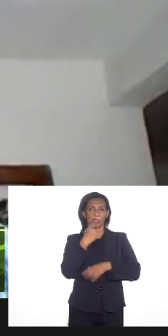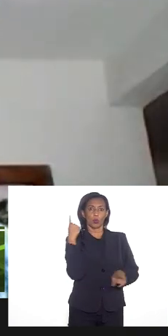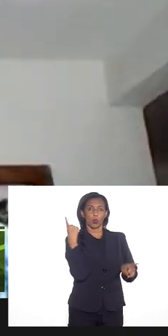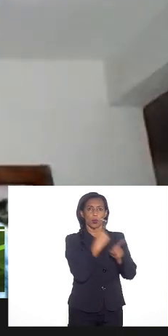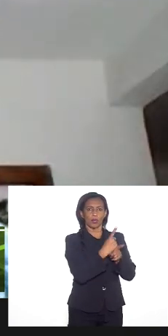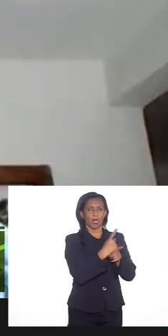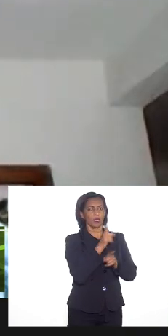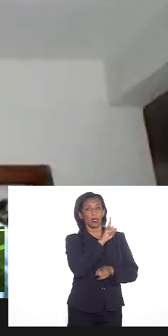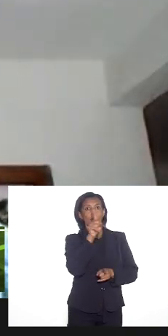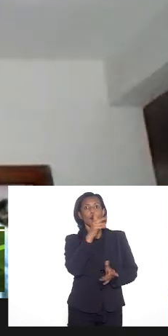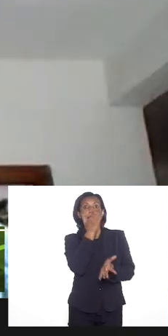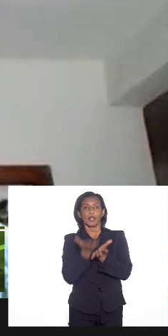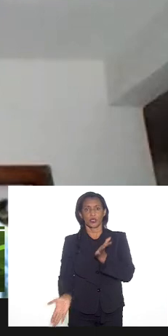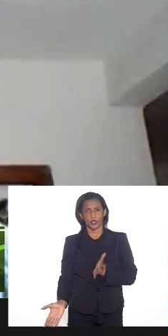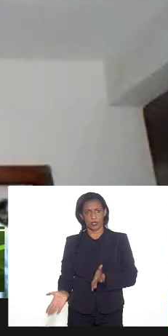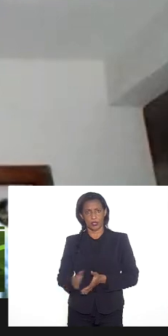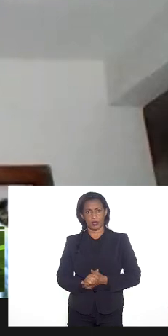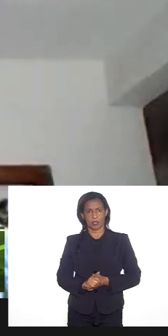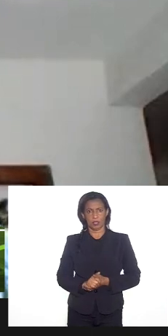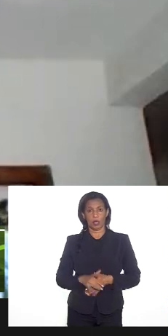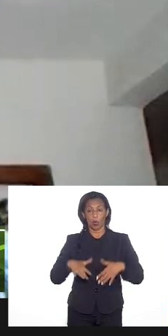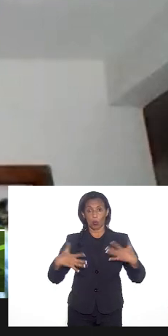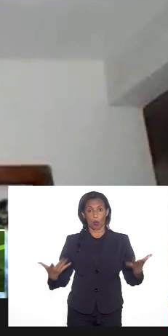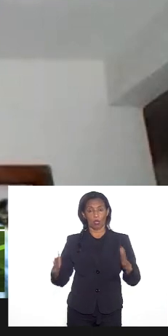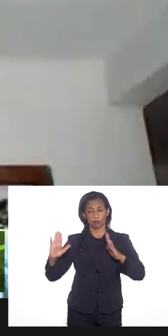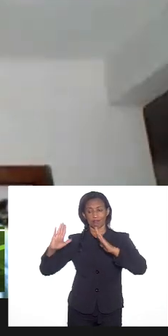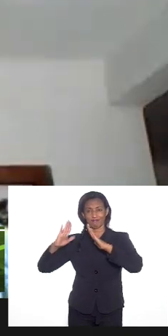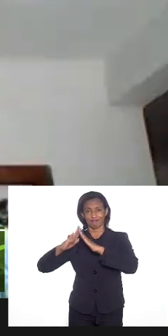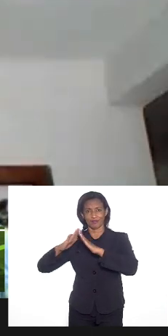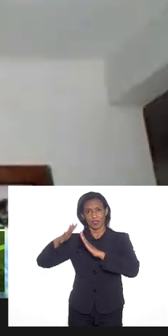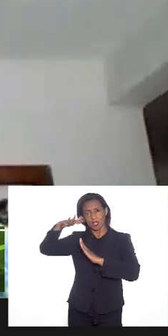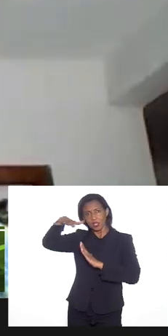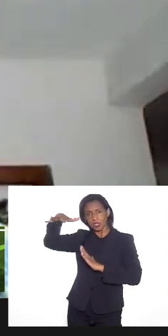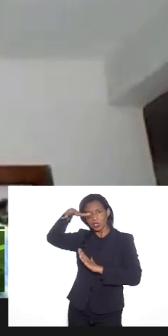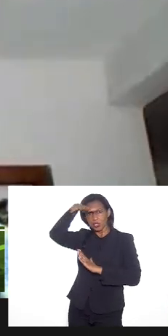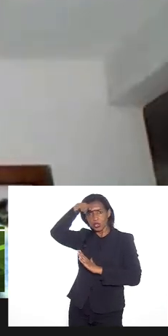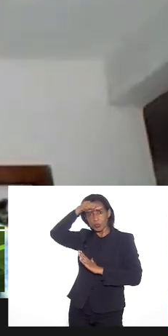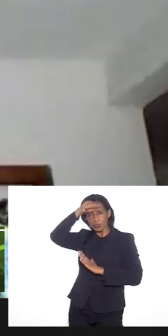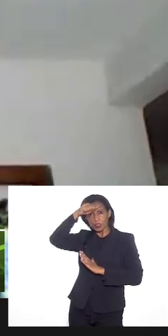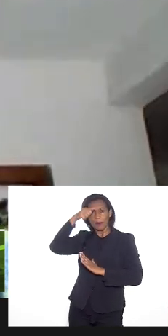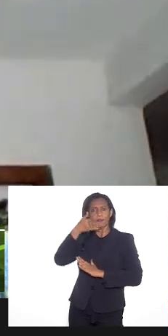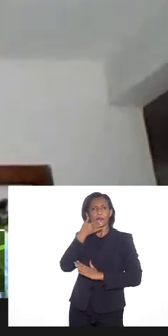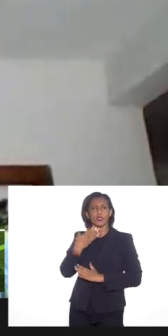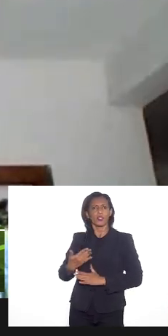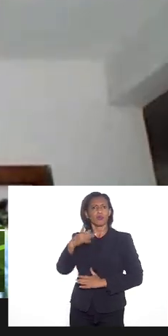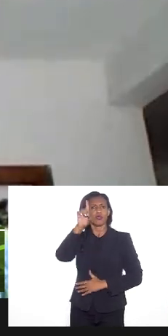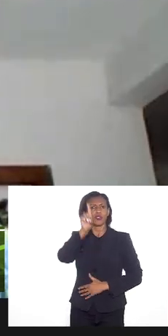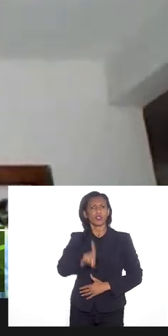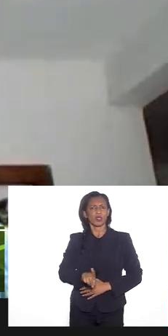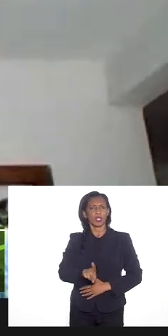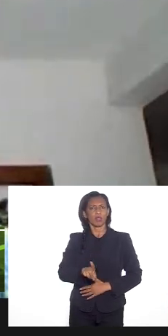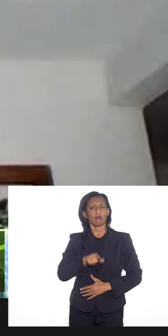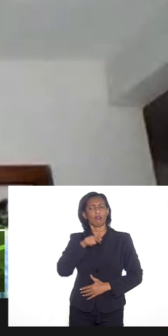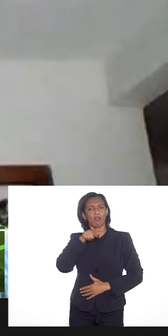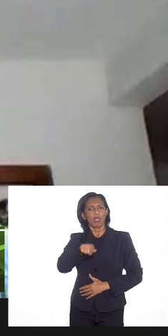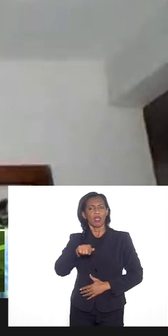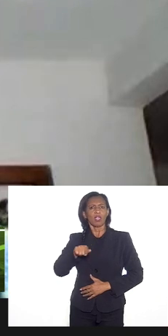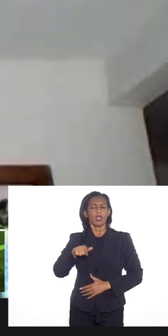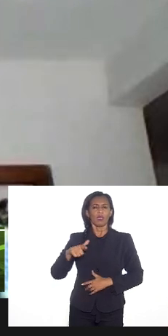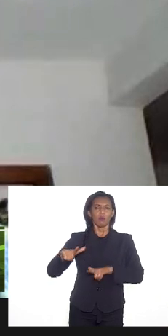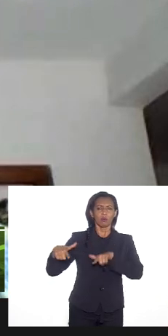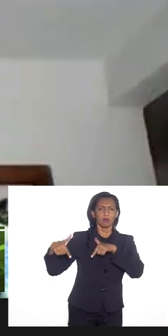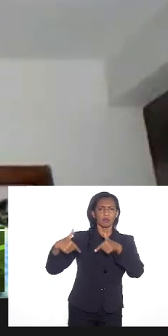quando nós de população de terreiro afro-brasileiro reivindicamos direitos é em função disso que nós não